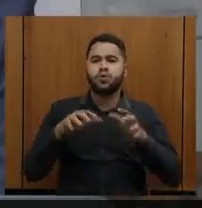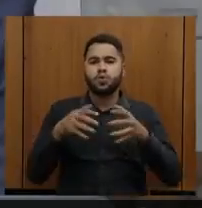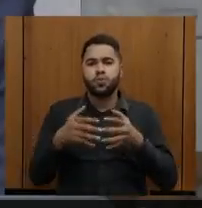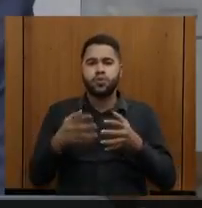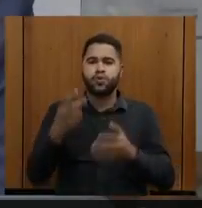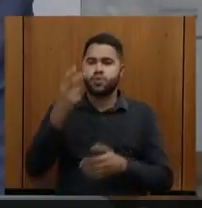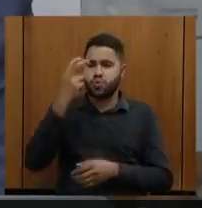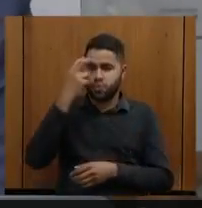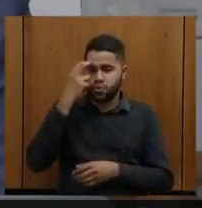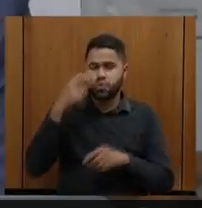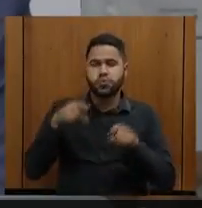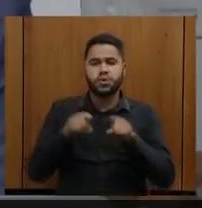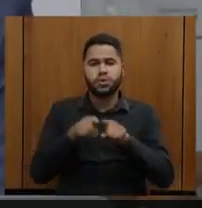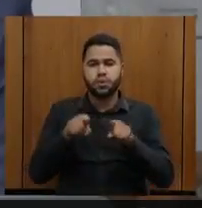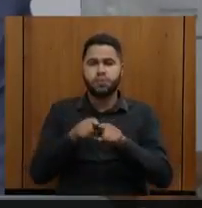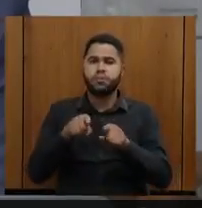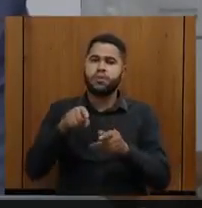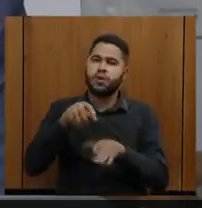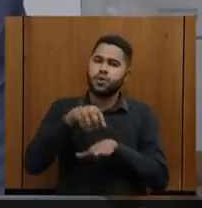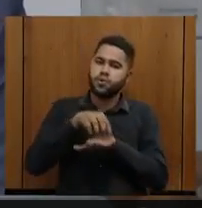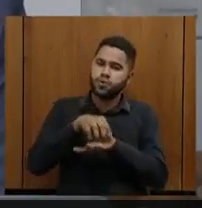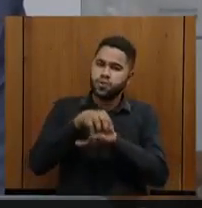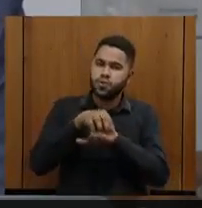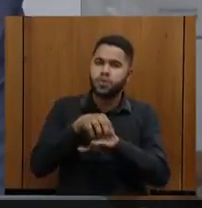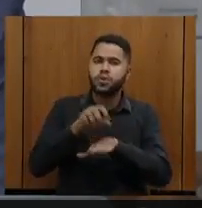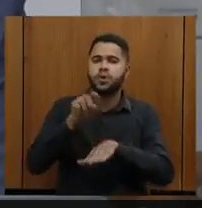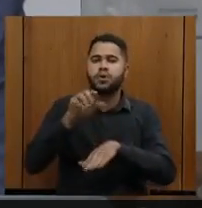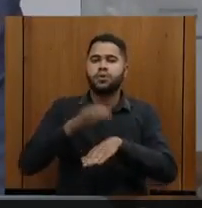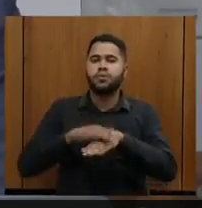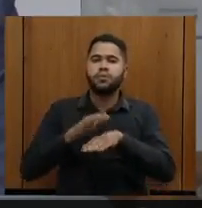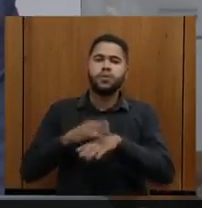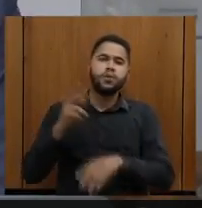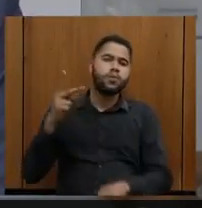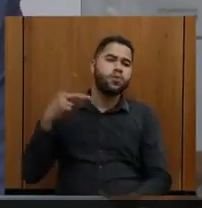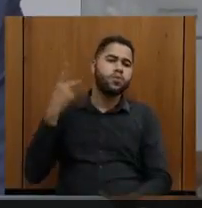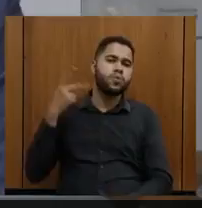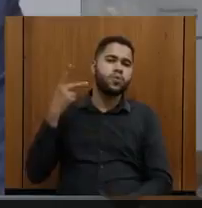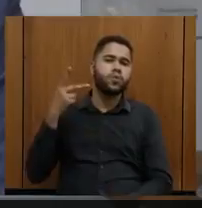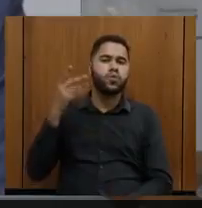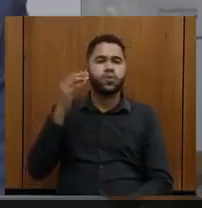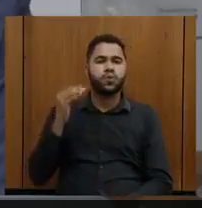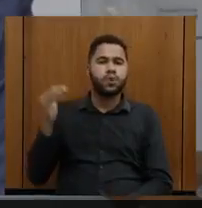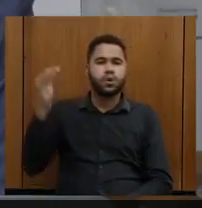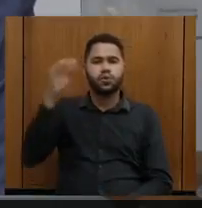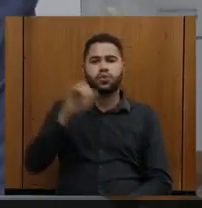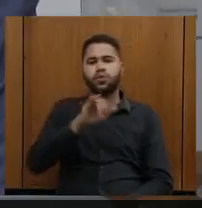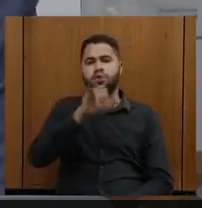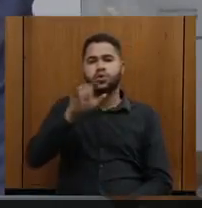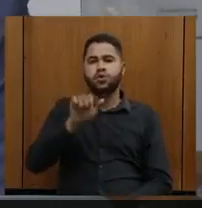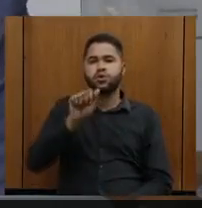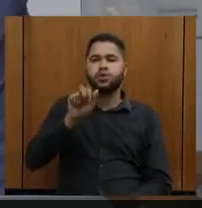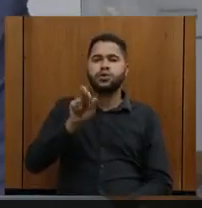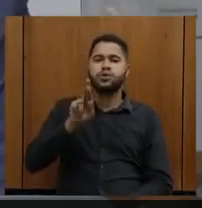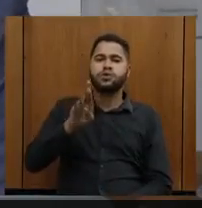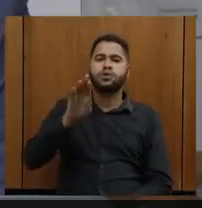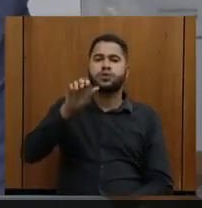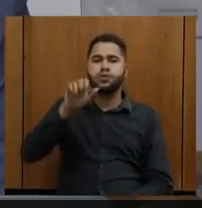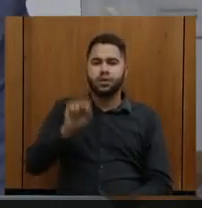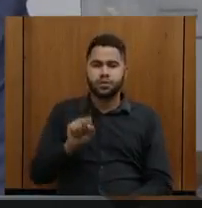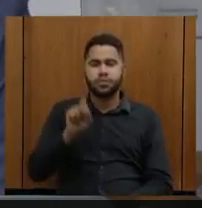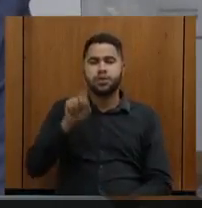Comissão de Turismo, ao nosso Procurador do Estado, doutor Jarba Soares Júnior, pela realização